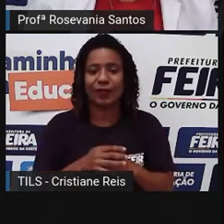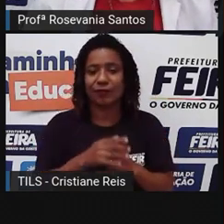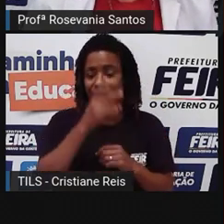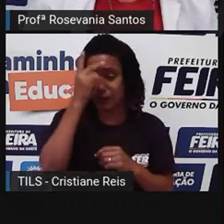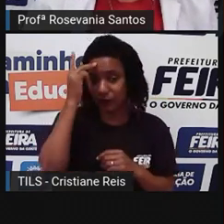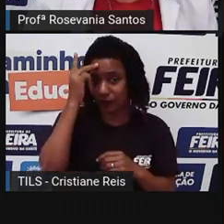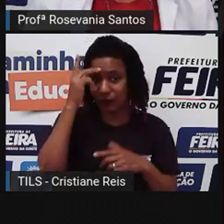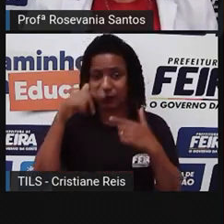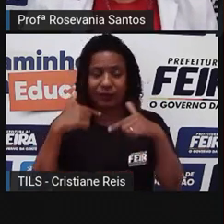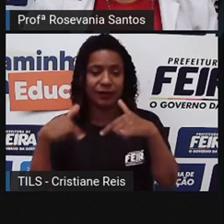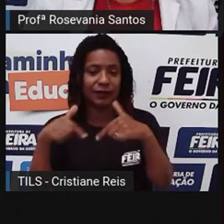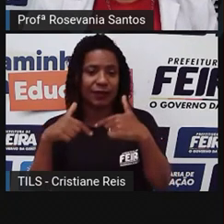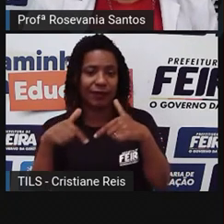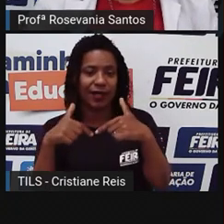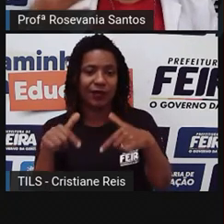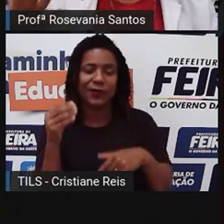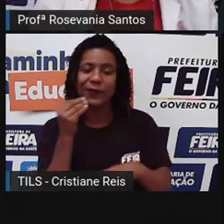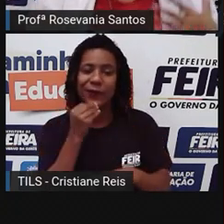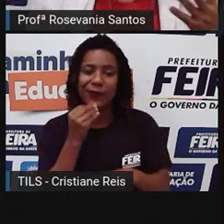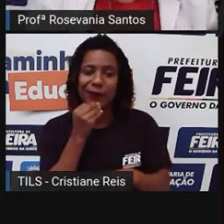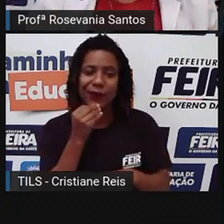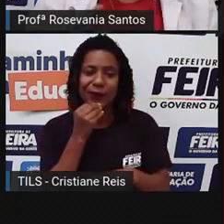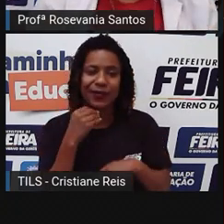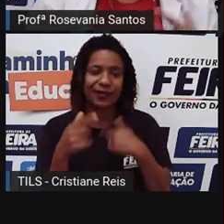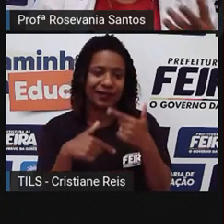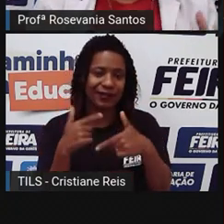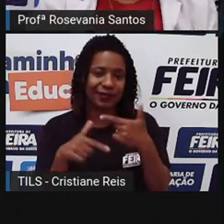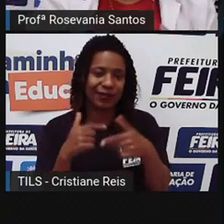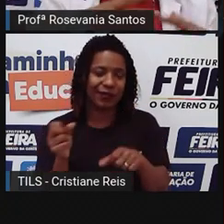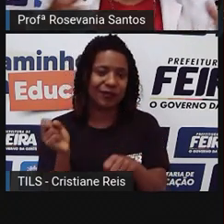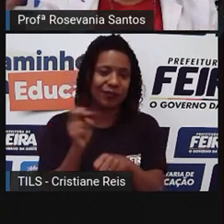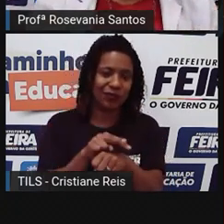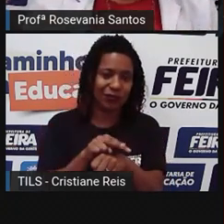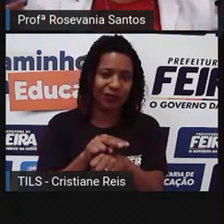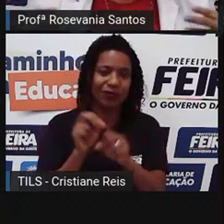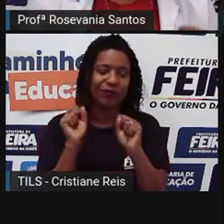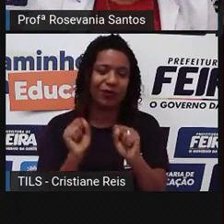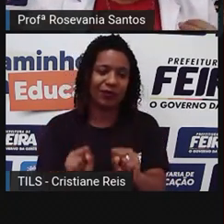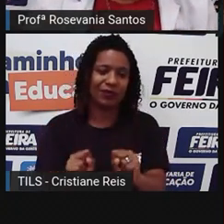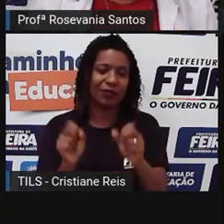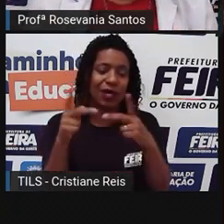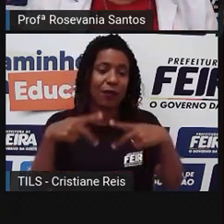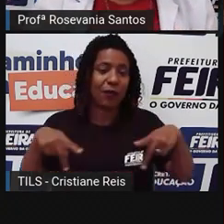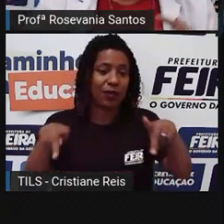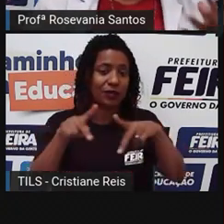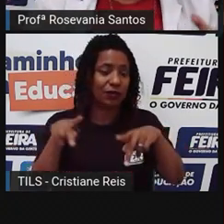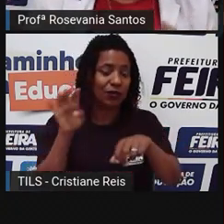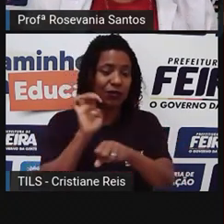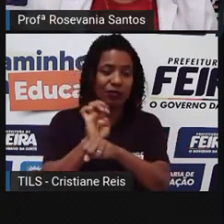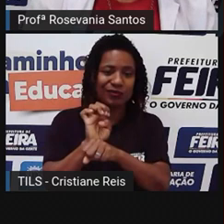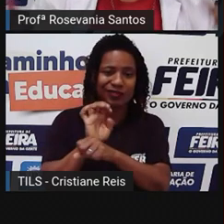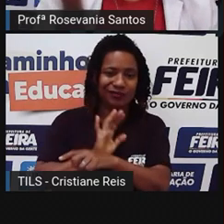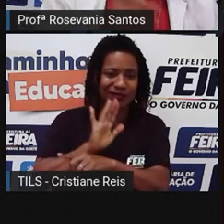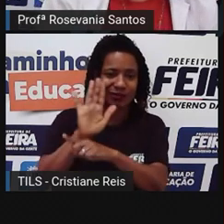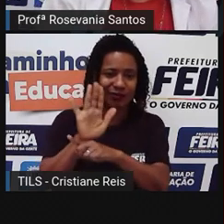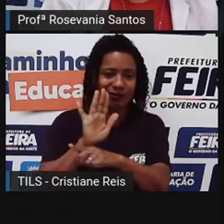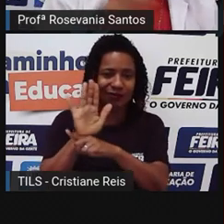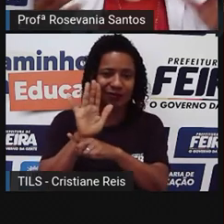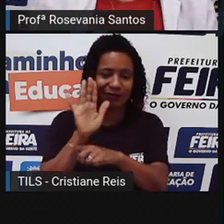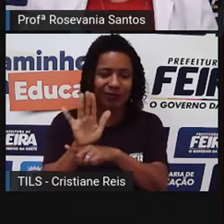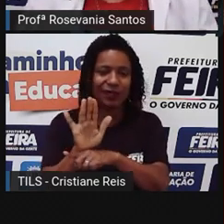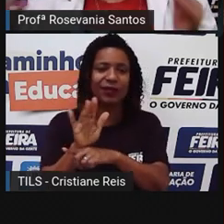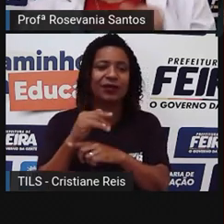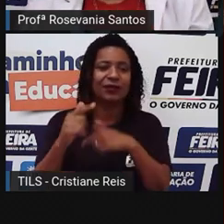sempre vão ter oportunidade de emprego, uma vez que tudo ali é custeado pela população de modo geral, né, porque tudo que eles produzem vão para o